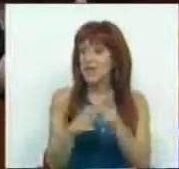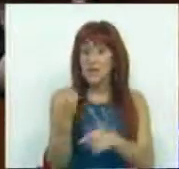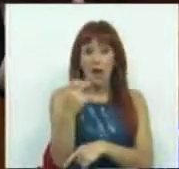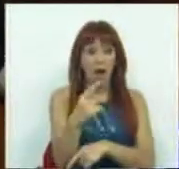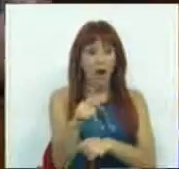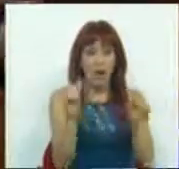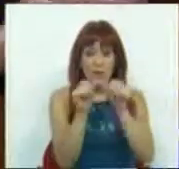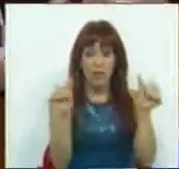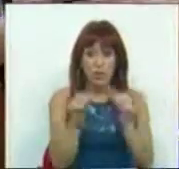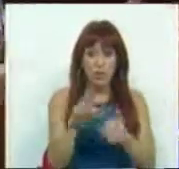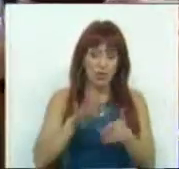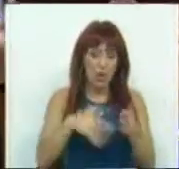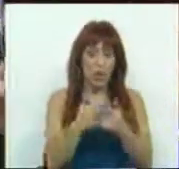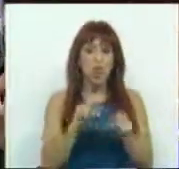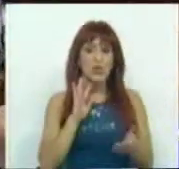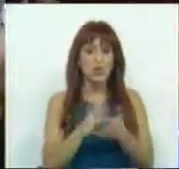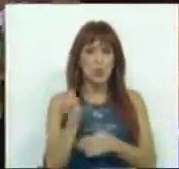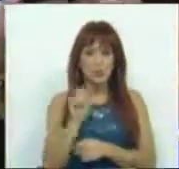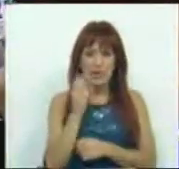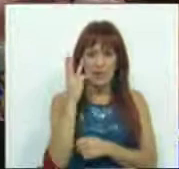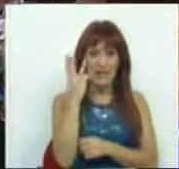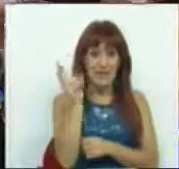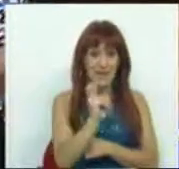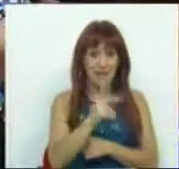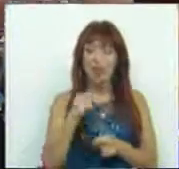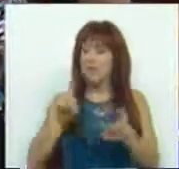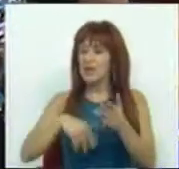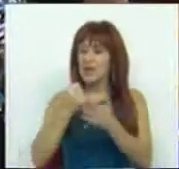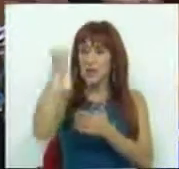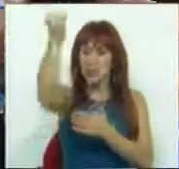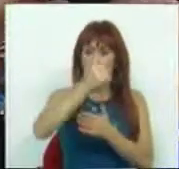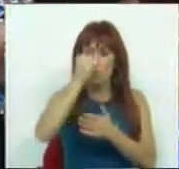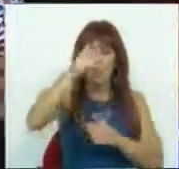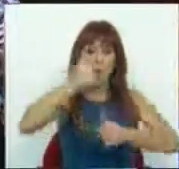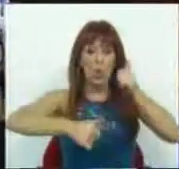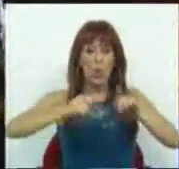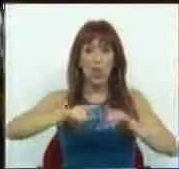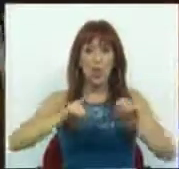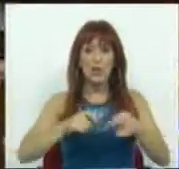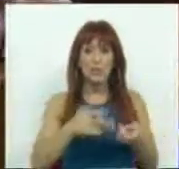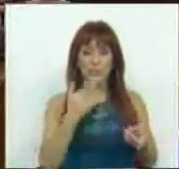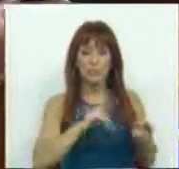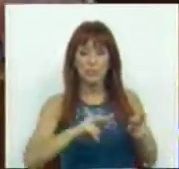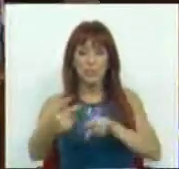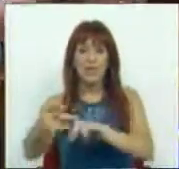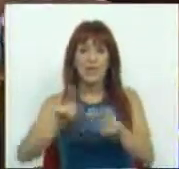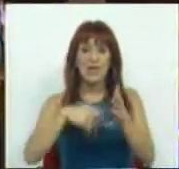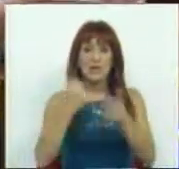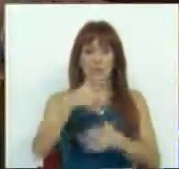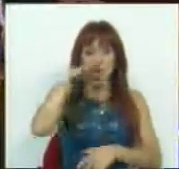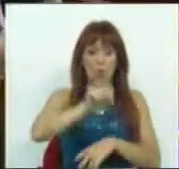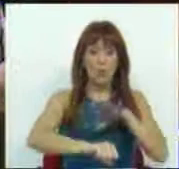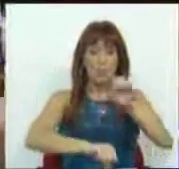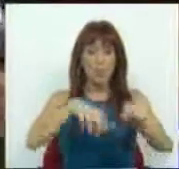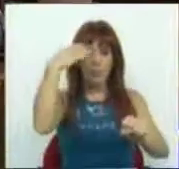permanentes do sistema. Horários que nos últimos três anos foram sempre colocados a concurso de necessidades transitórias, foram sempre ocupados